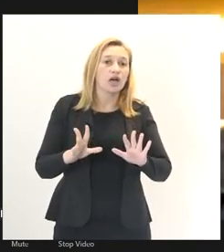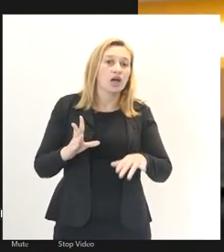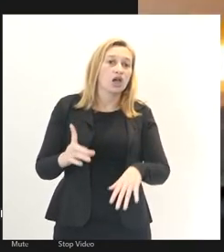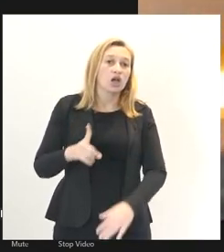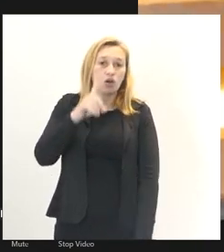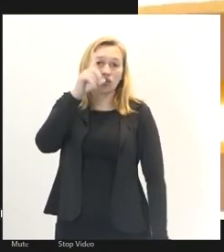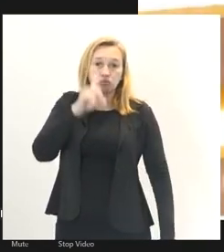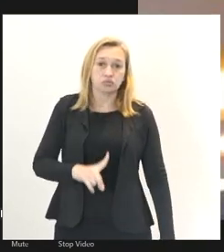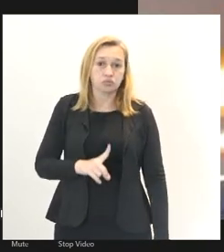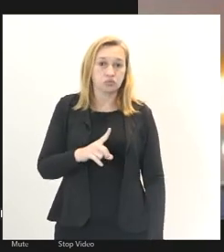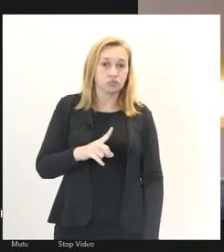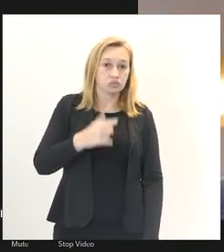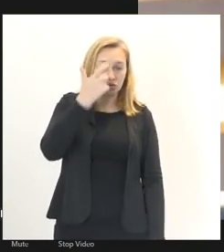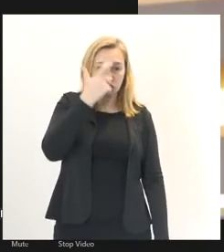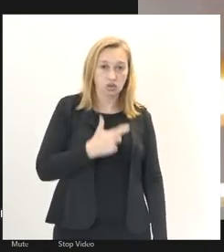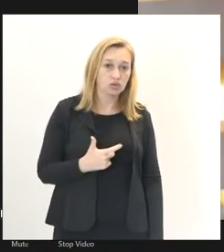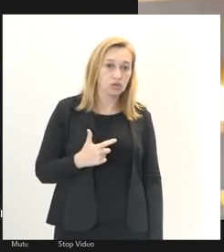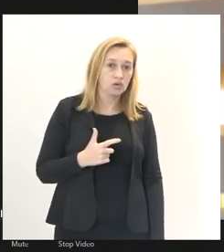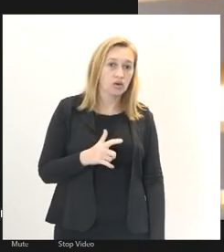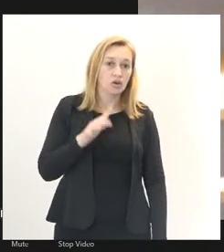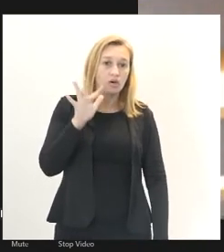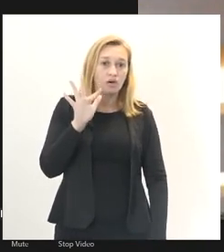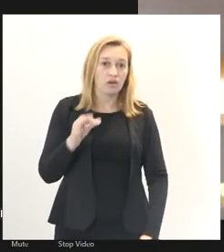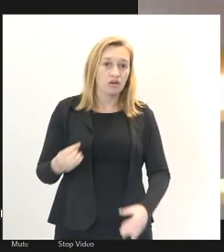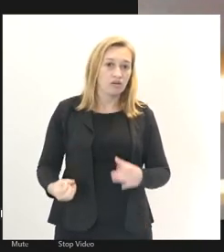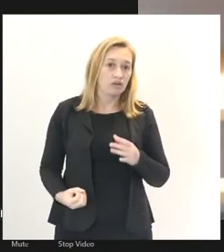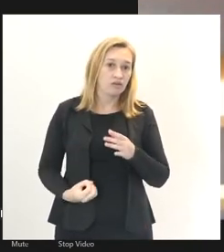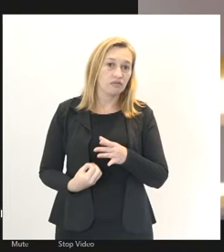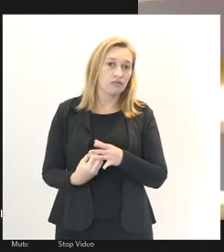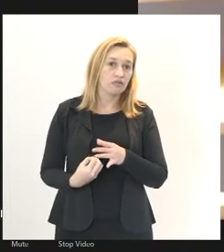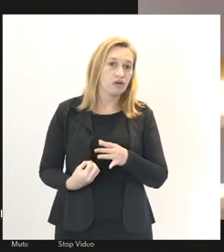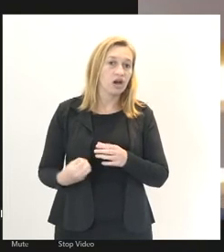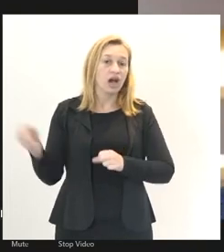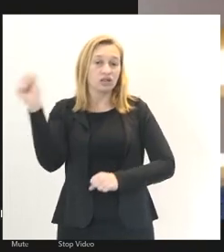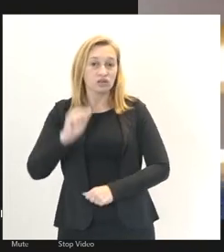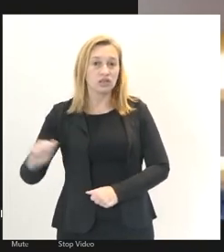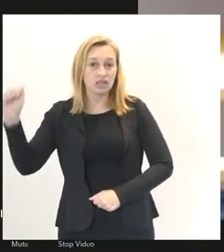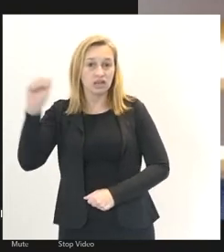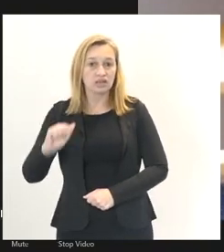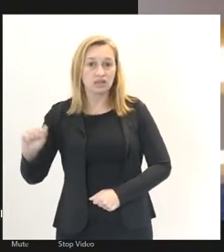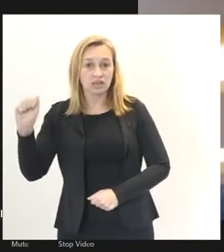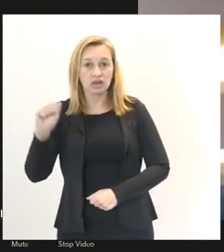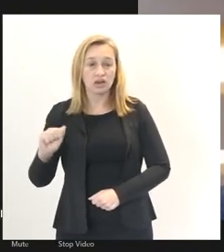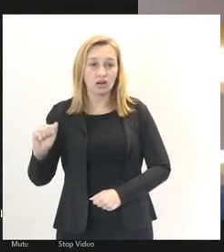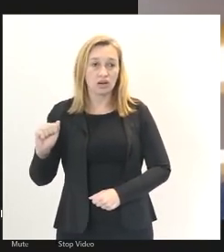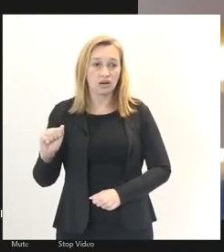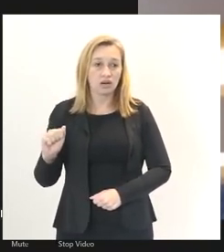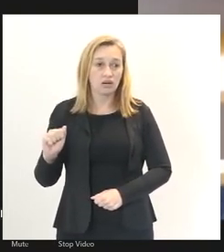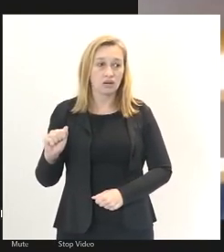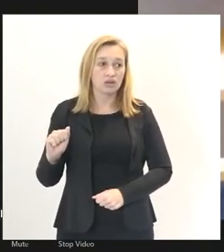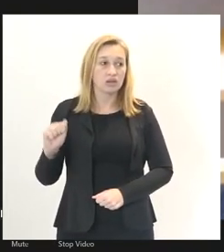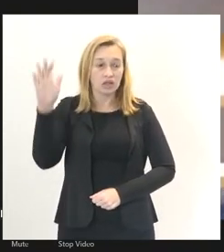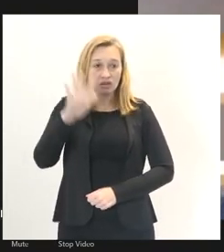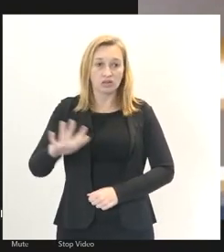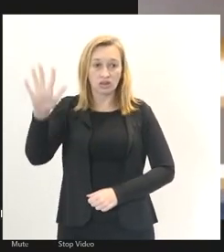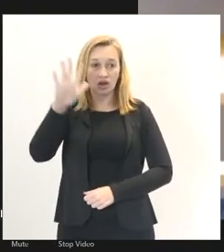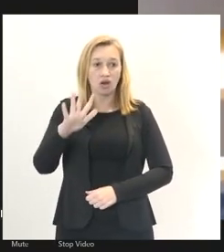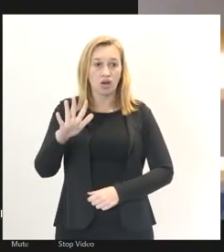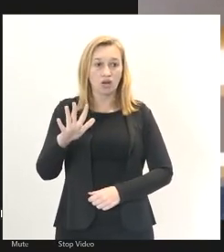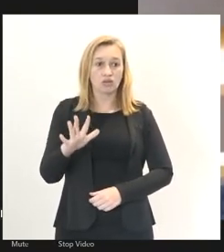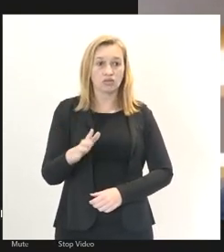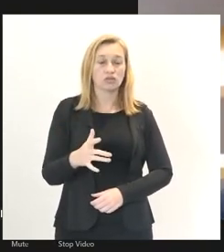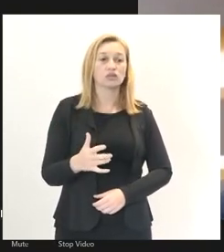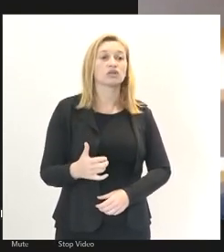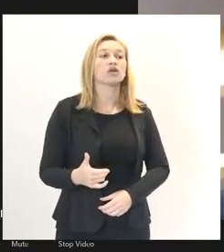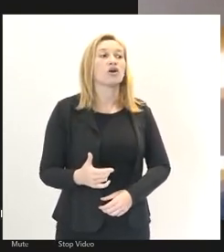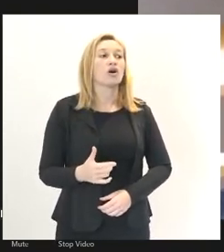FENASSOJAS, que é a Federação Nacional, na verdade, agora, a Associação Nacional dos Oficiais de Justiça Federais, a gente representa